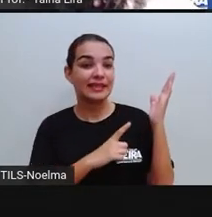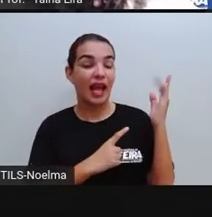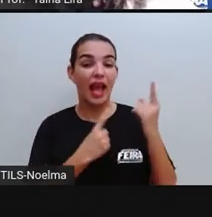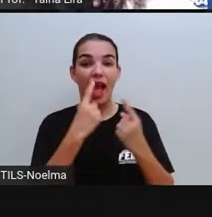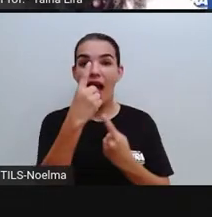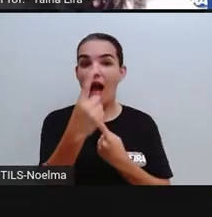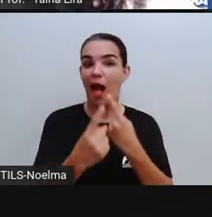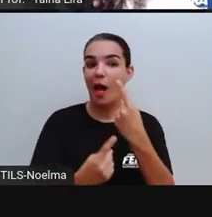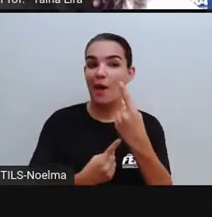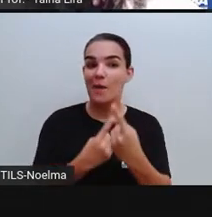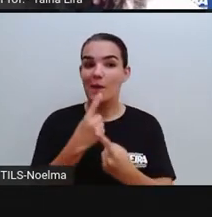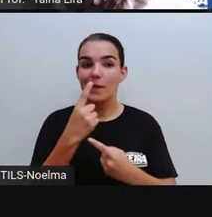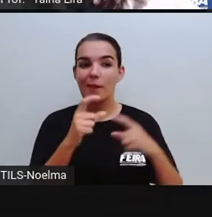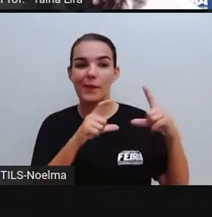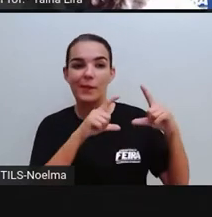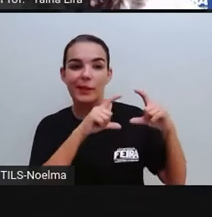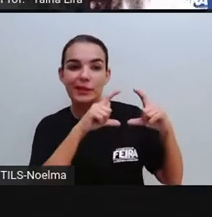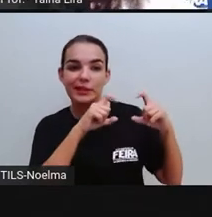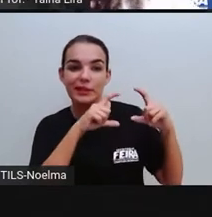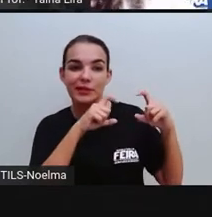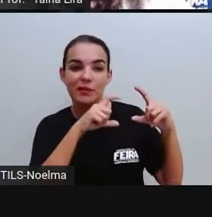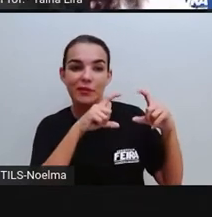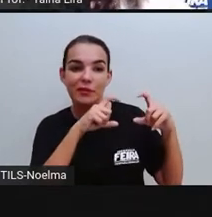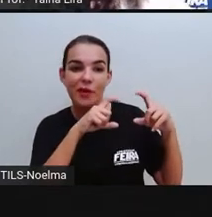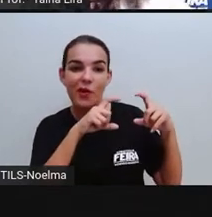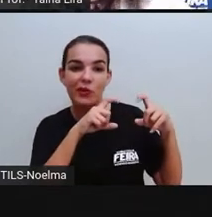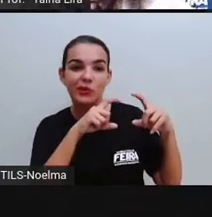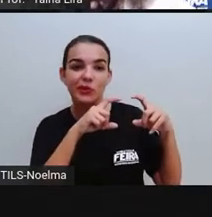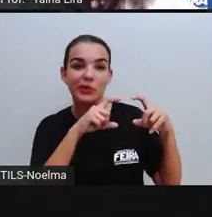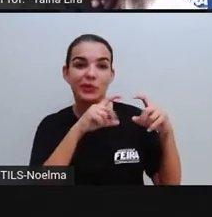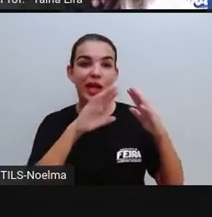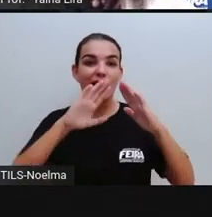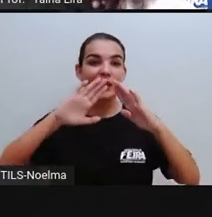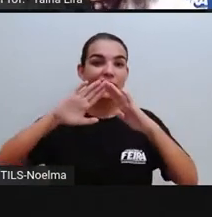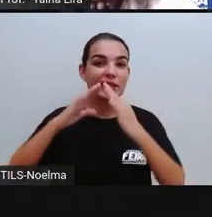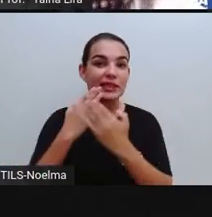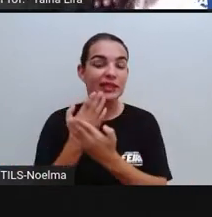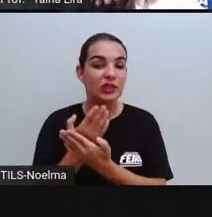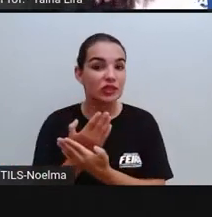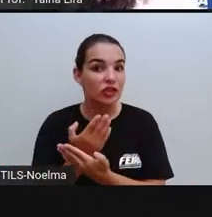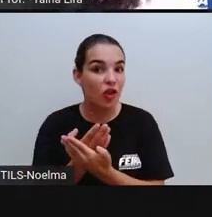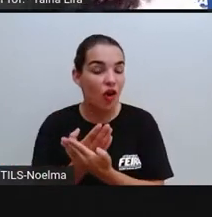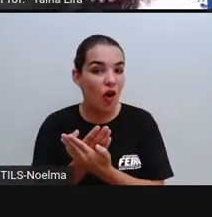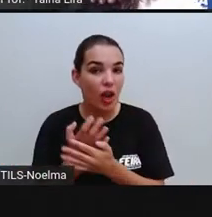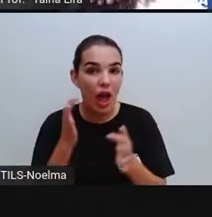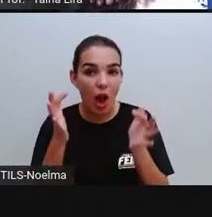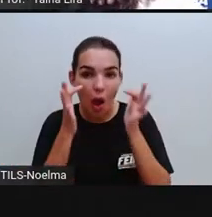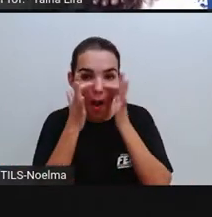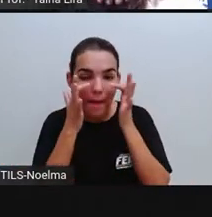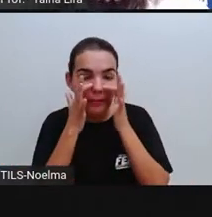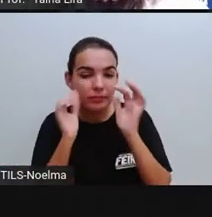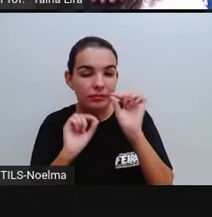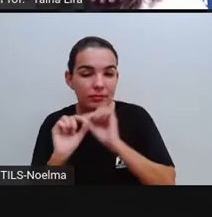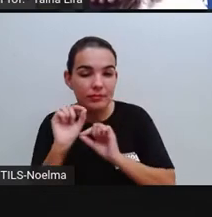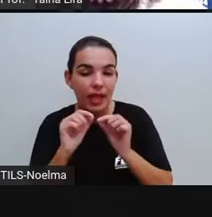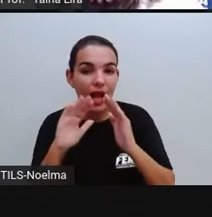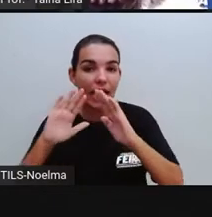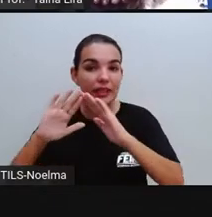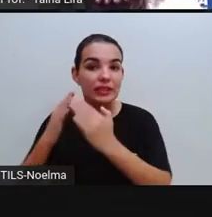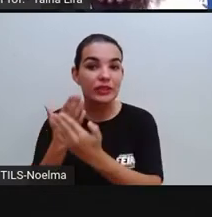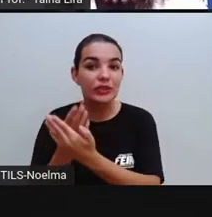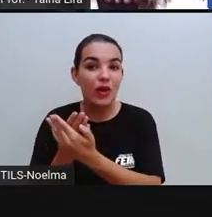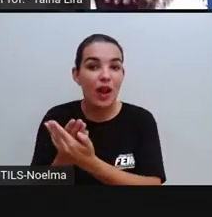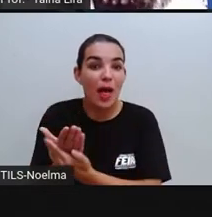vocês algumas imagens, tá? Que nós vamos observar e nós vamos falar